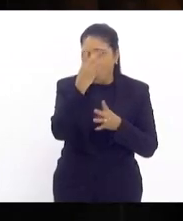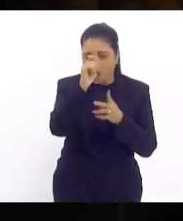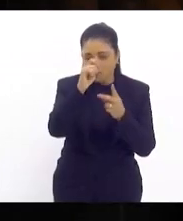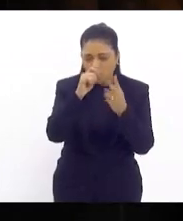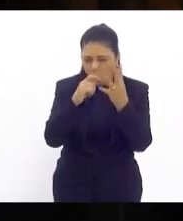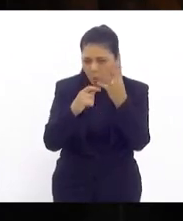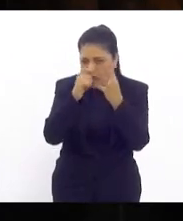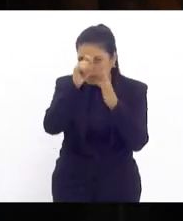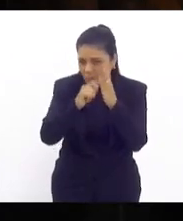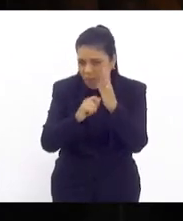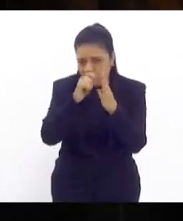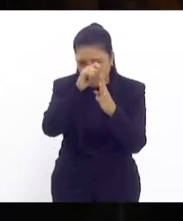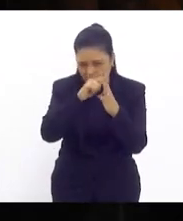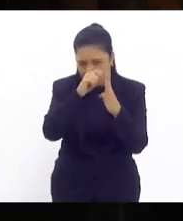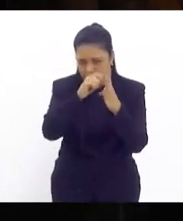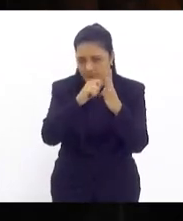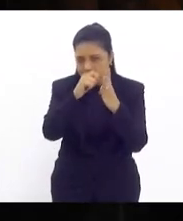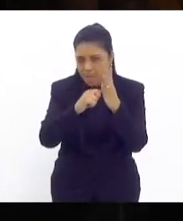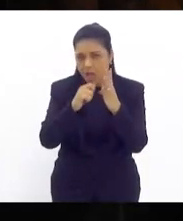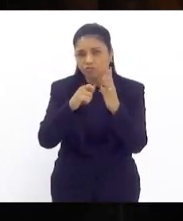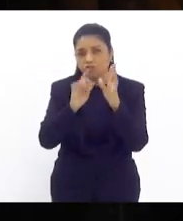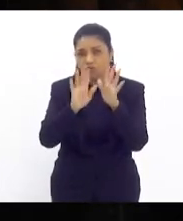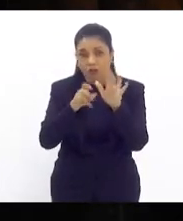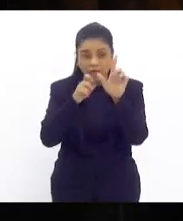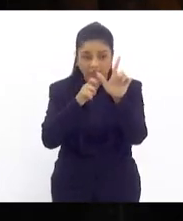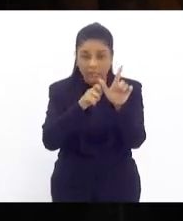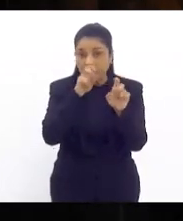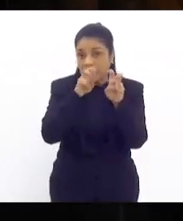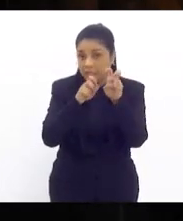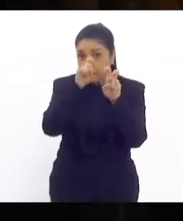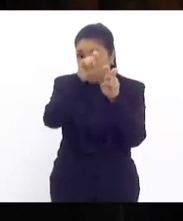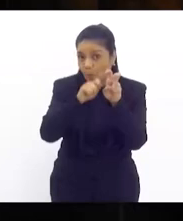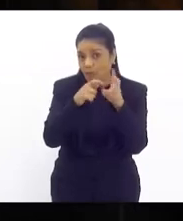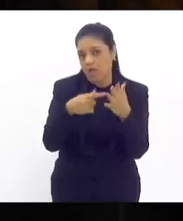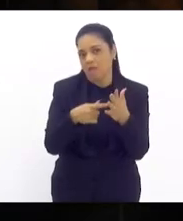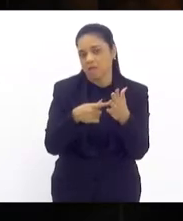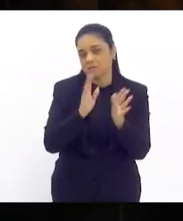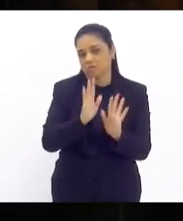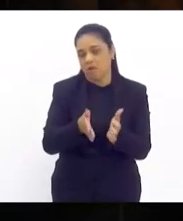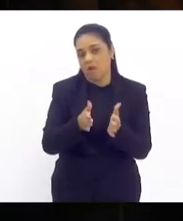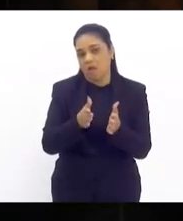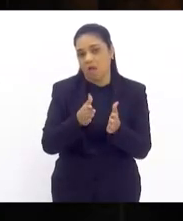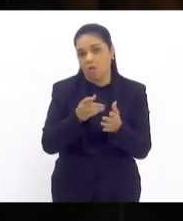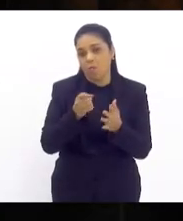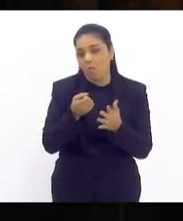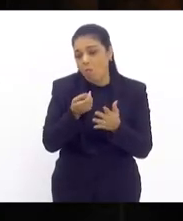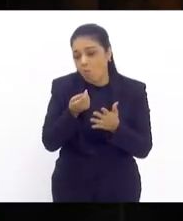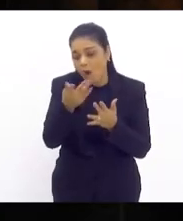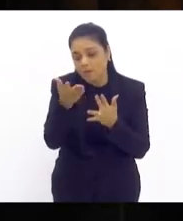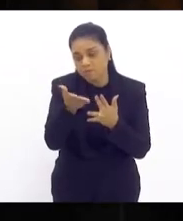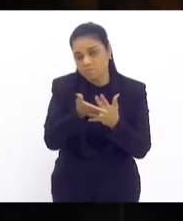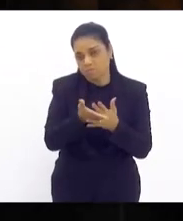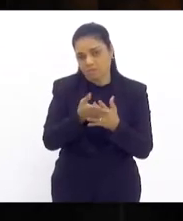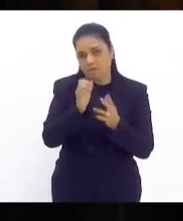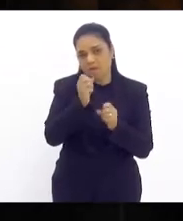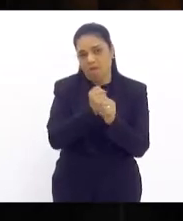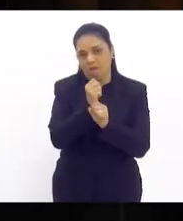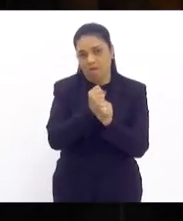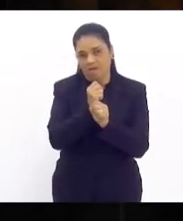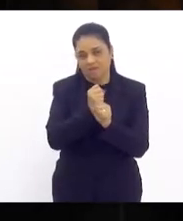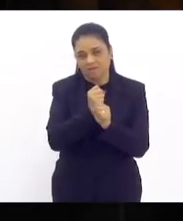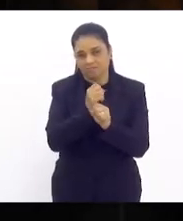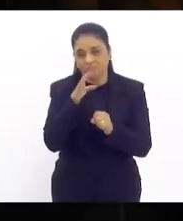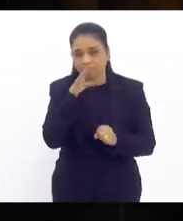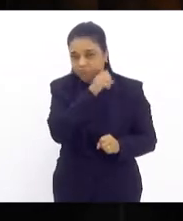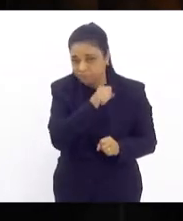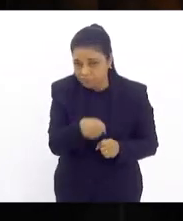do ano quinto mês já chegando no quinto mês quase a metade do ano Tia Ju passou voando mas é